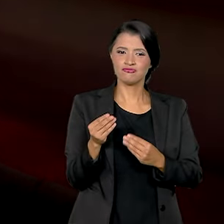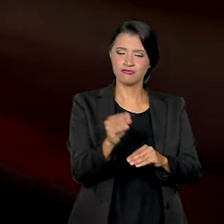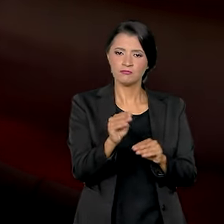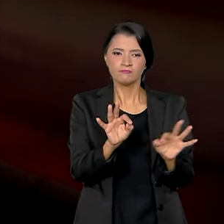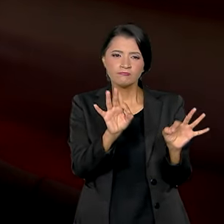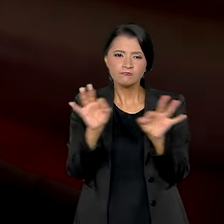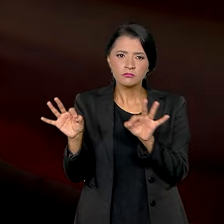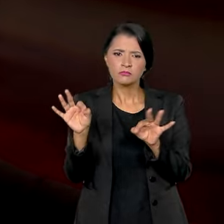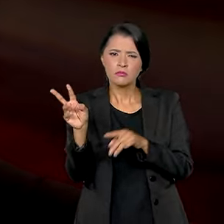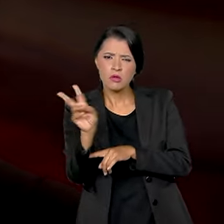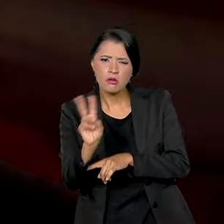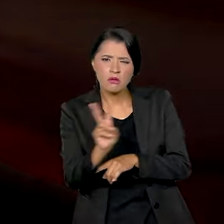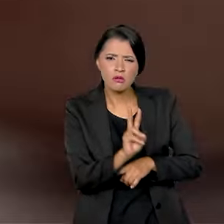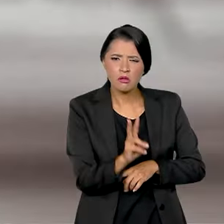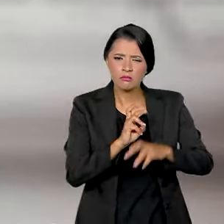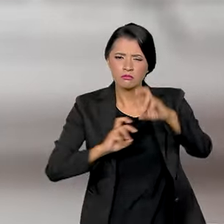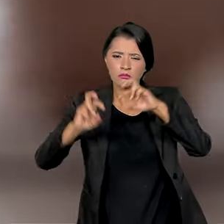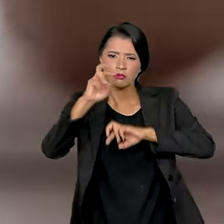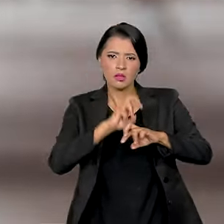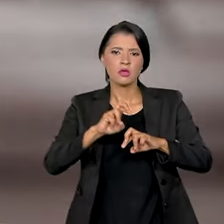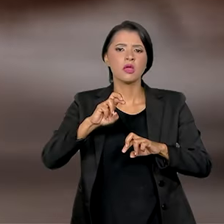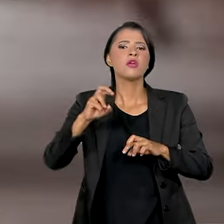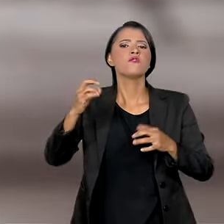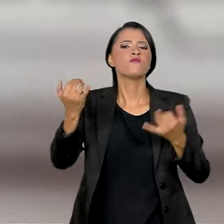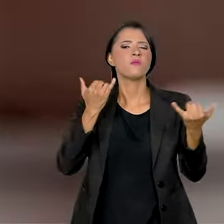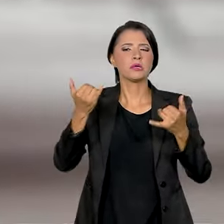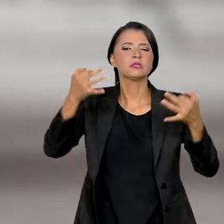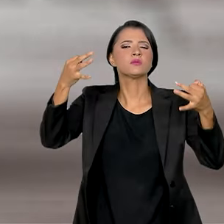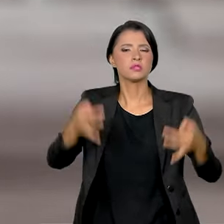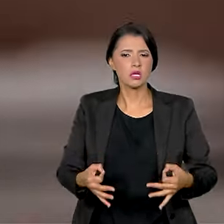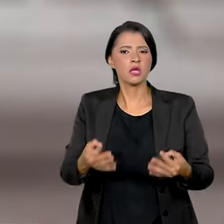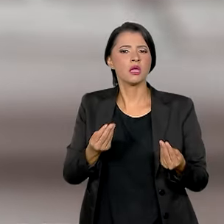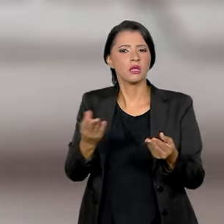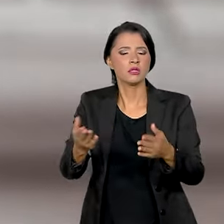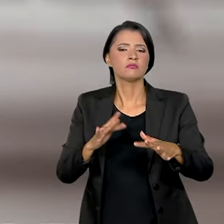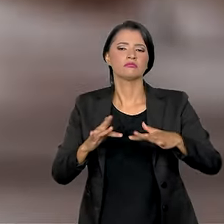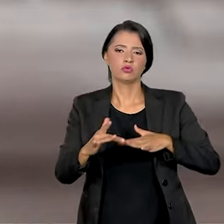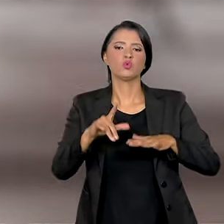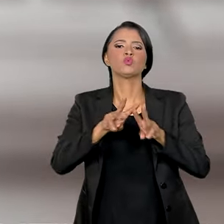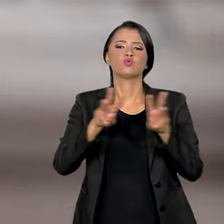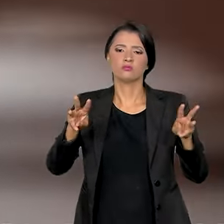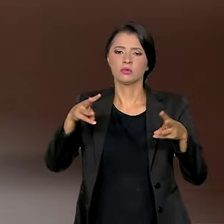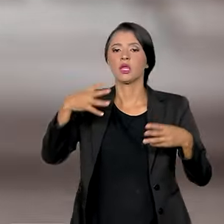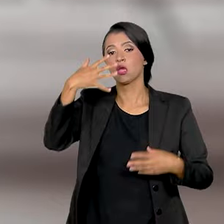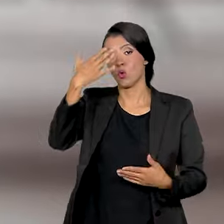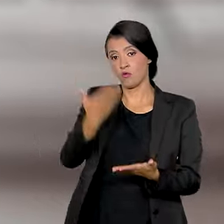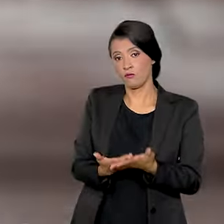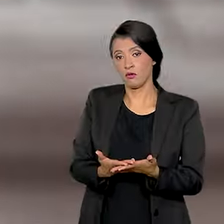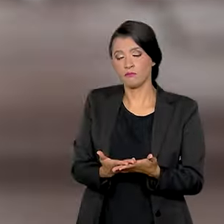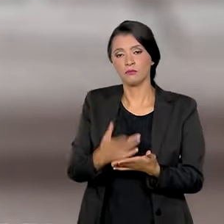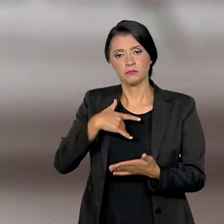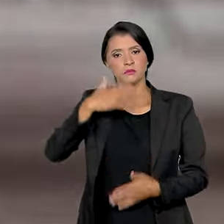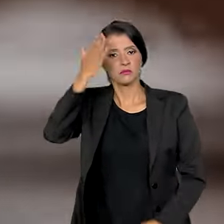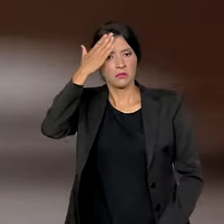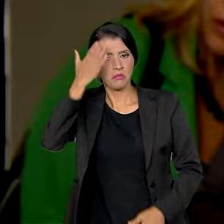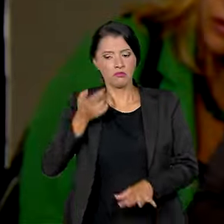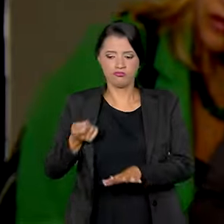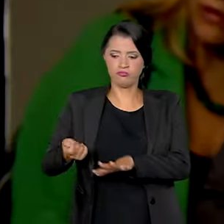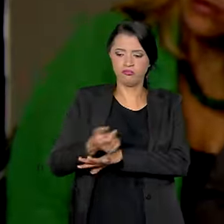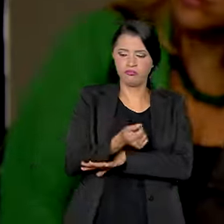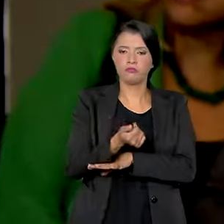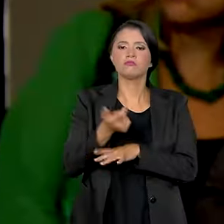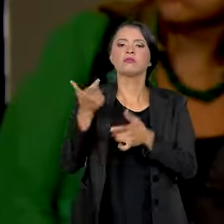passaram a ser monitoradas e a informação certa oferecida em uma rede confiável. Sabemos que a